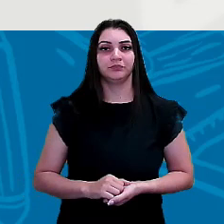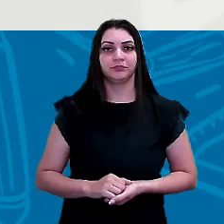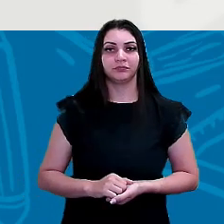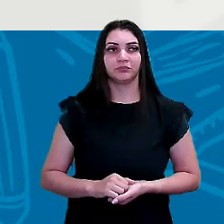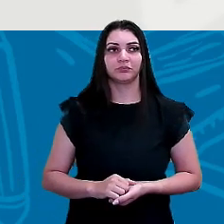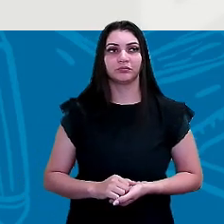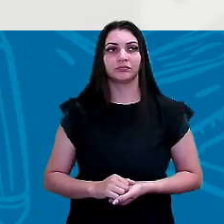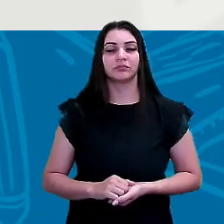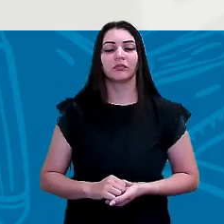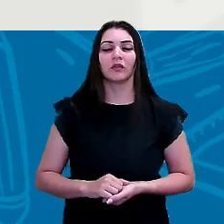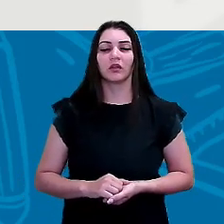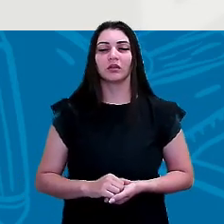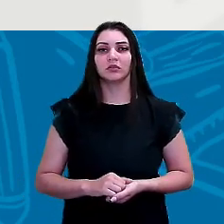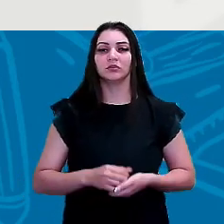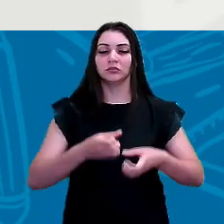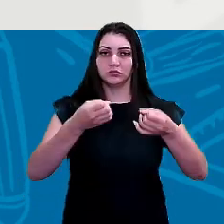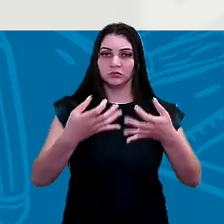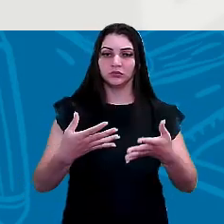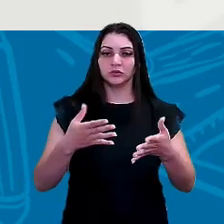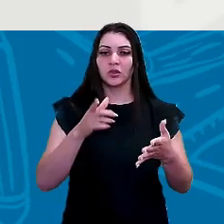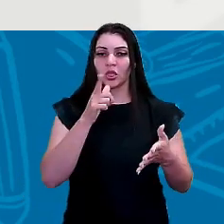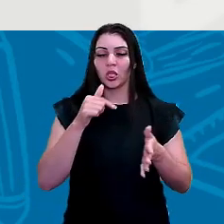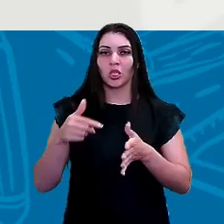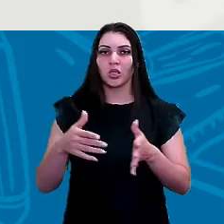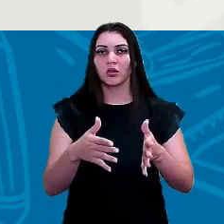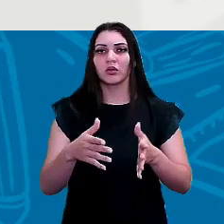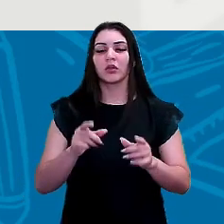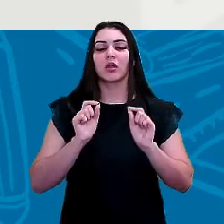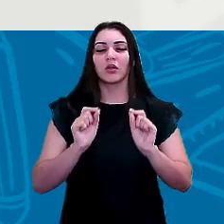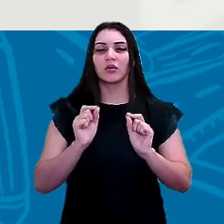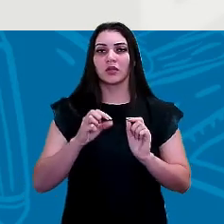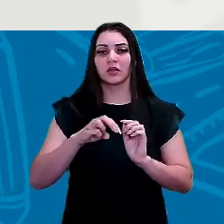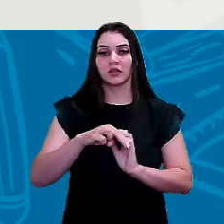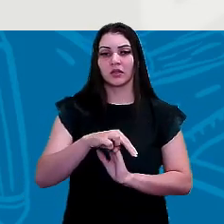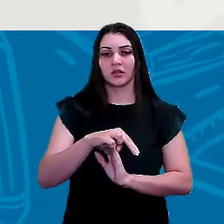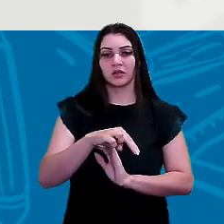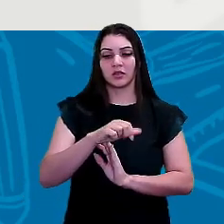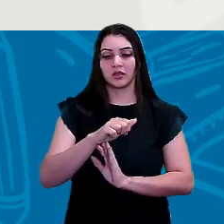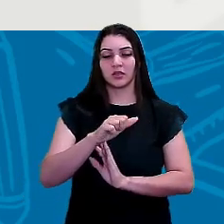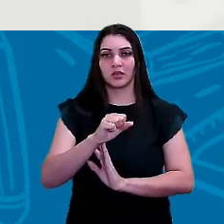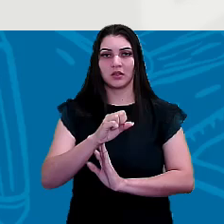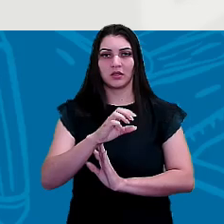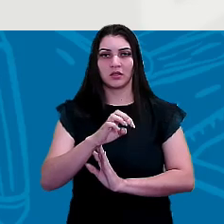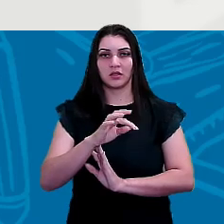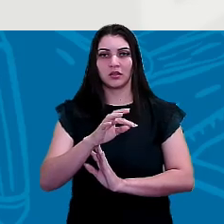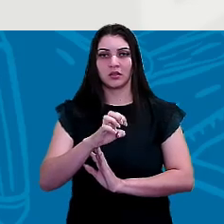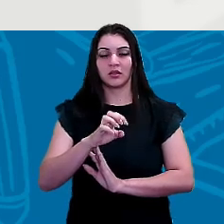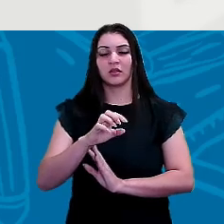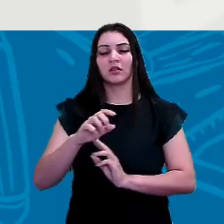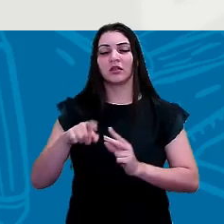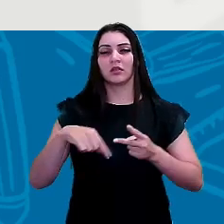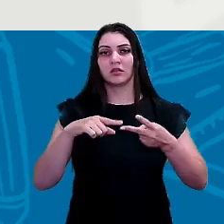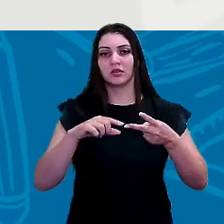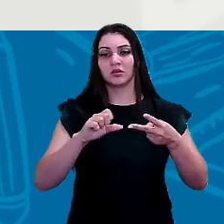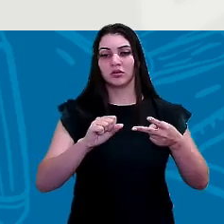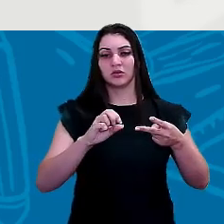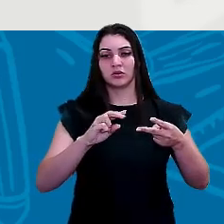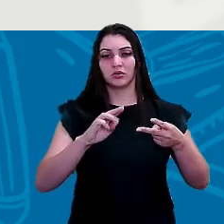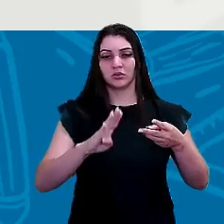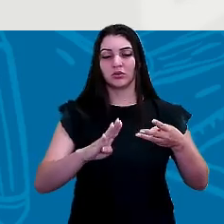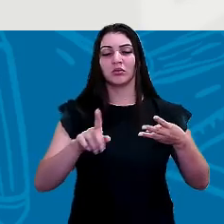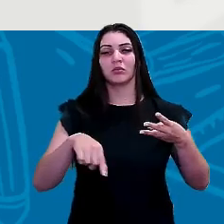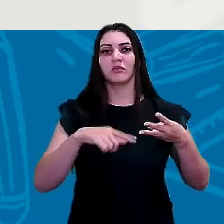é... cursos do rio né? os principais elementos do rio são a nascente subafluente os afluentes né? que